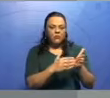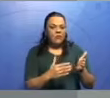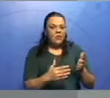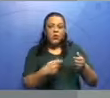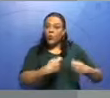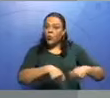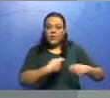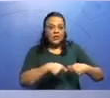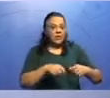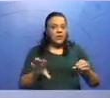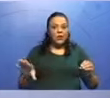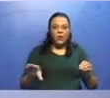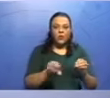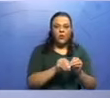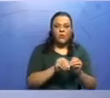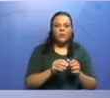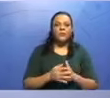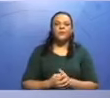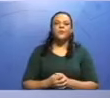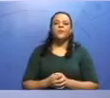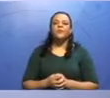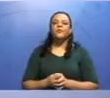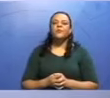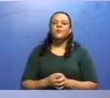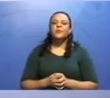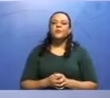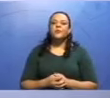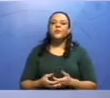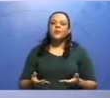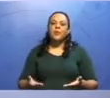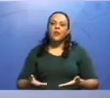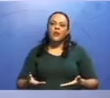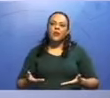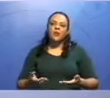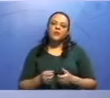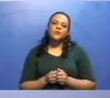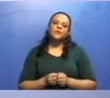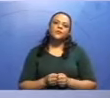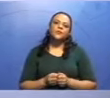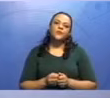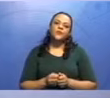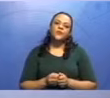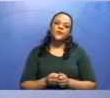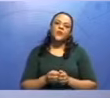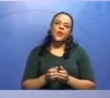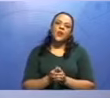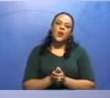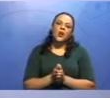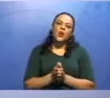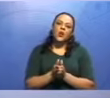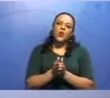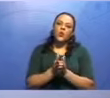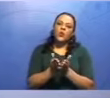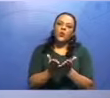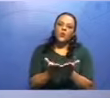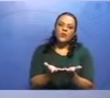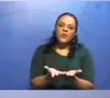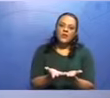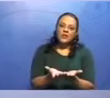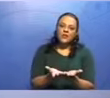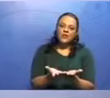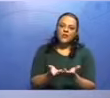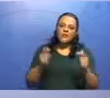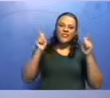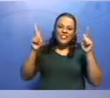minha frase. Vamos observar, então, ó. Os livros de aventura divertem. Qual que é o sujeito? Quem diverte? O que divertem?